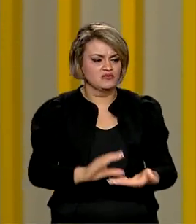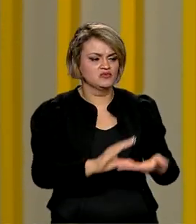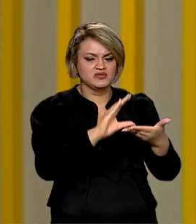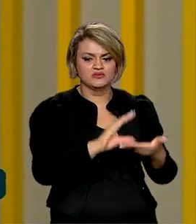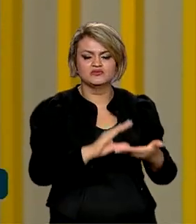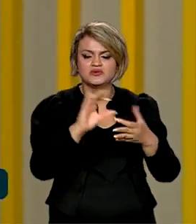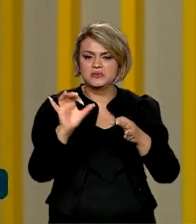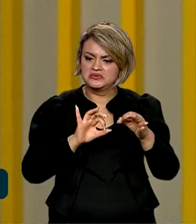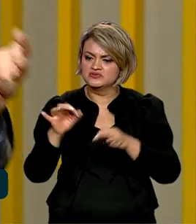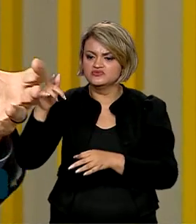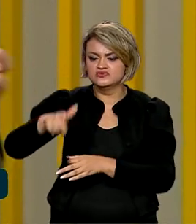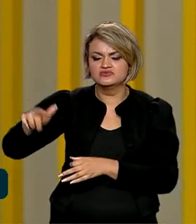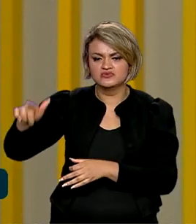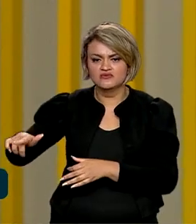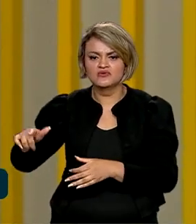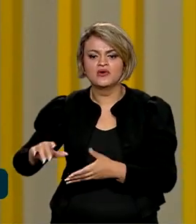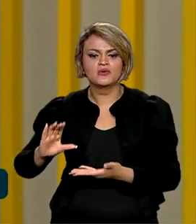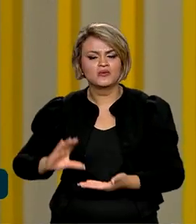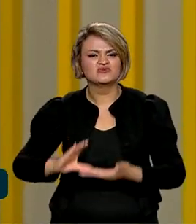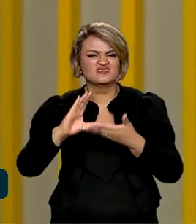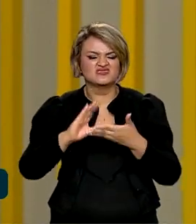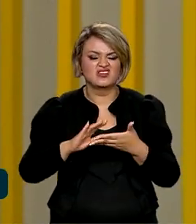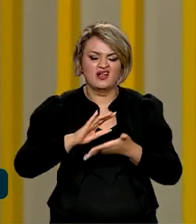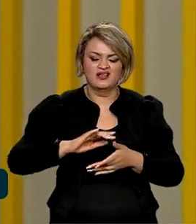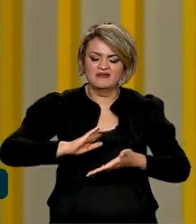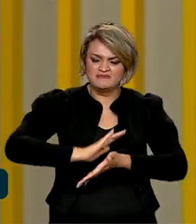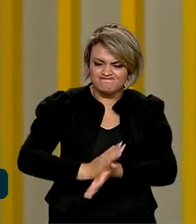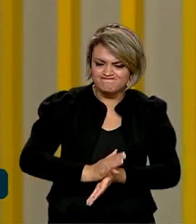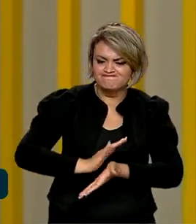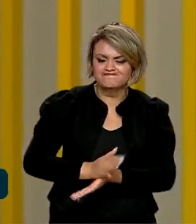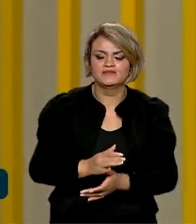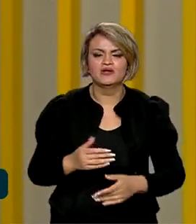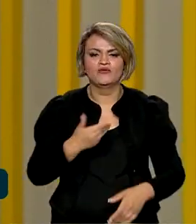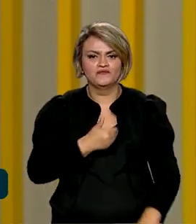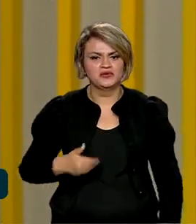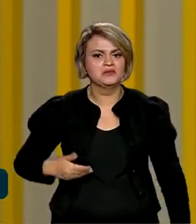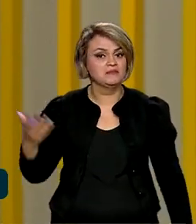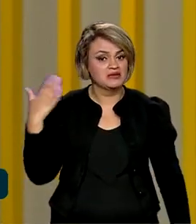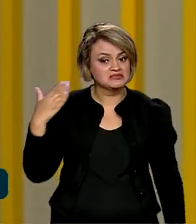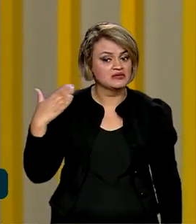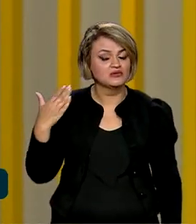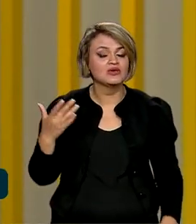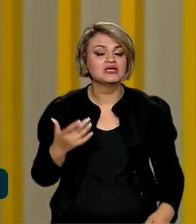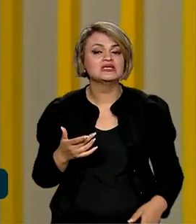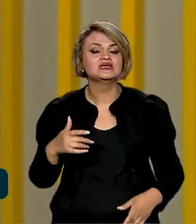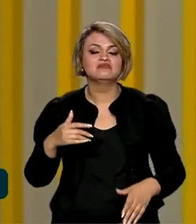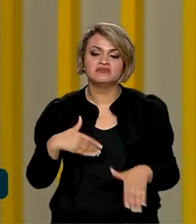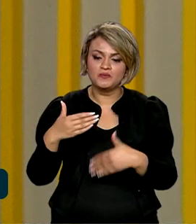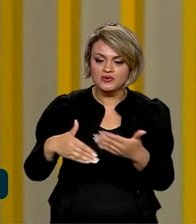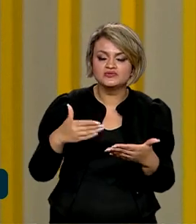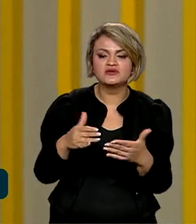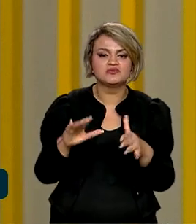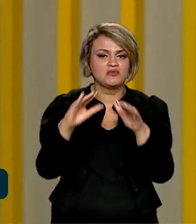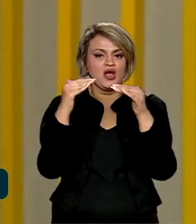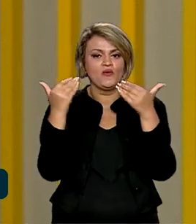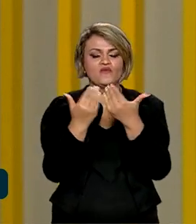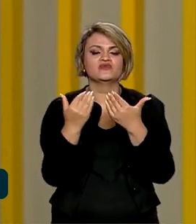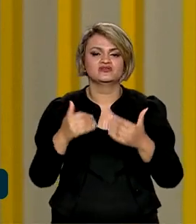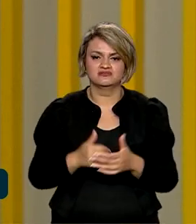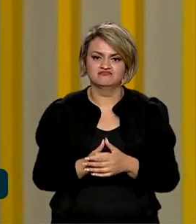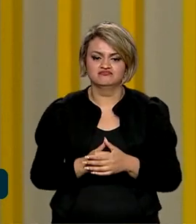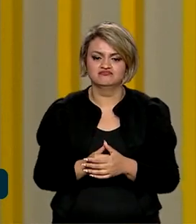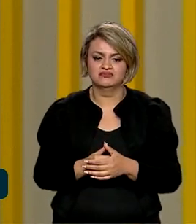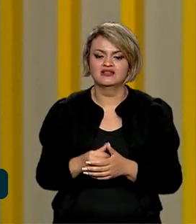os conselhos que foram duramente atacados no governo anterior e retomando o ciclo das conferências nacionais.